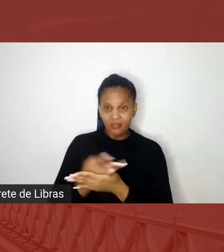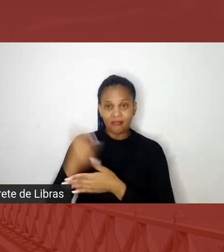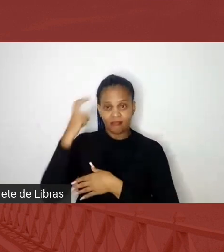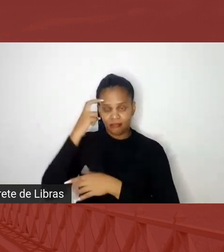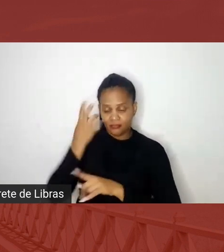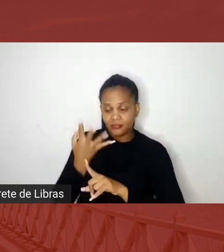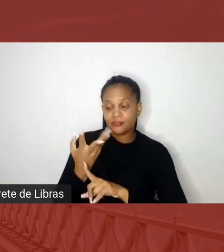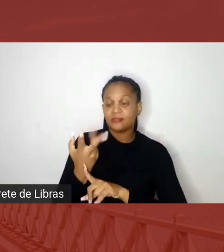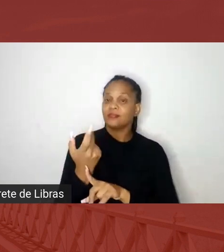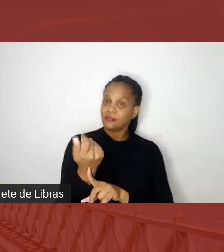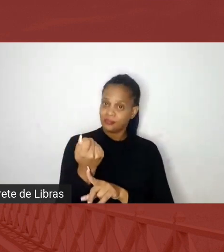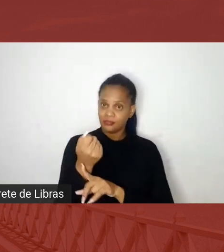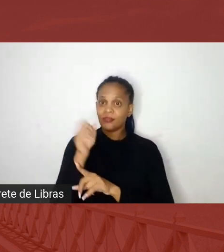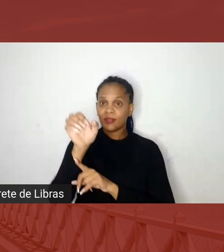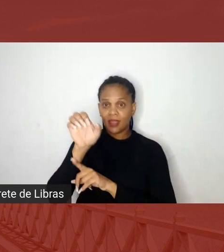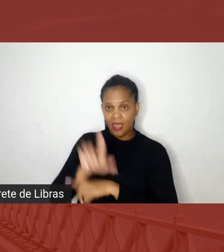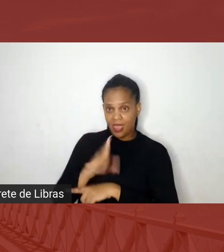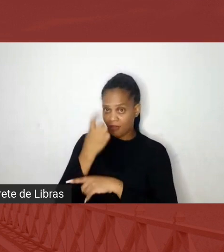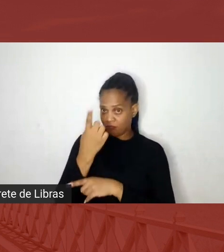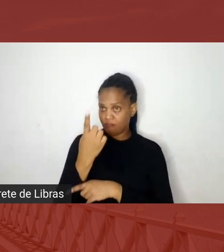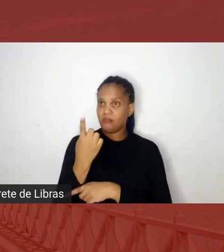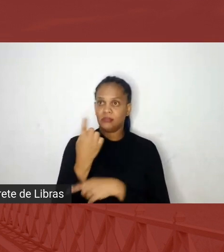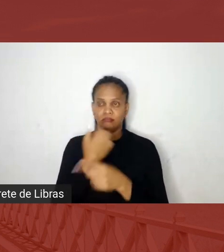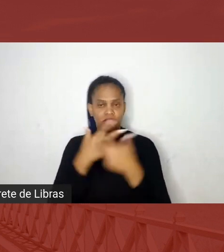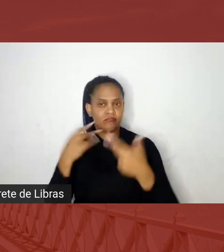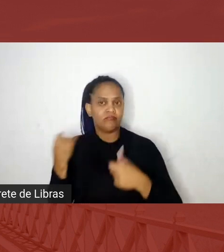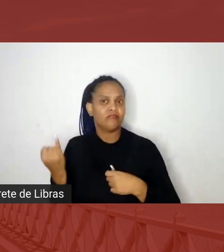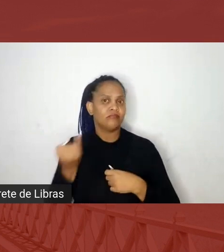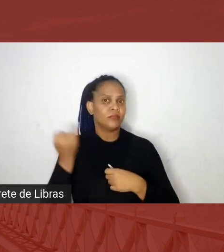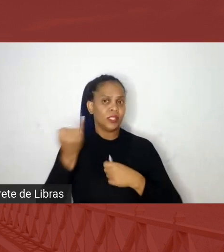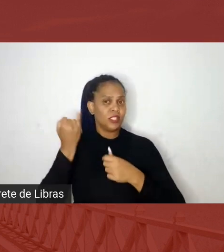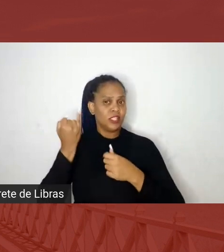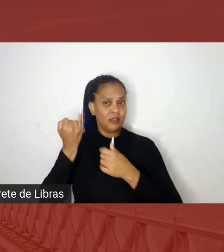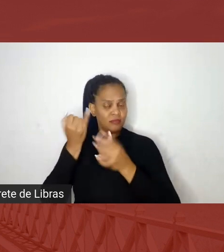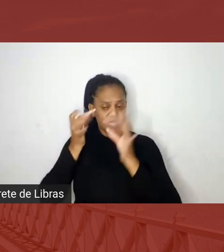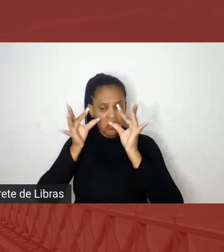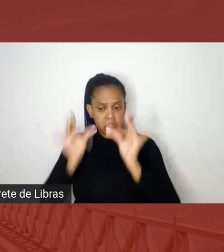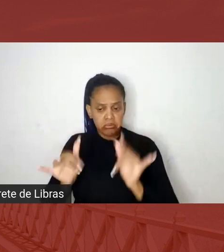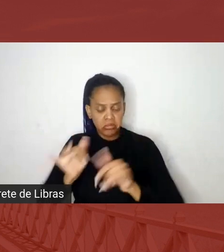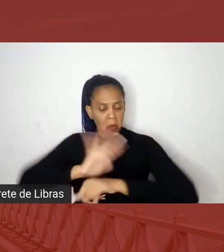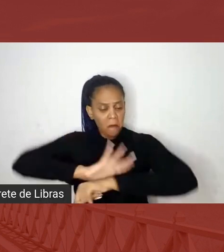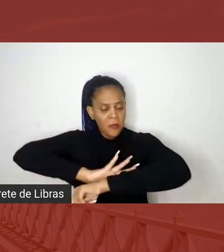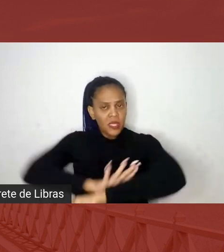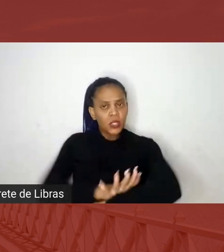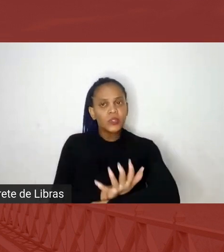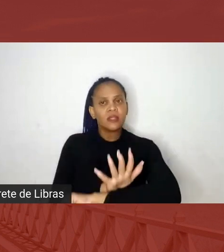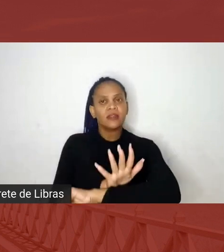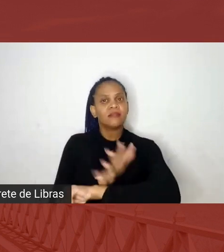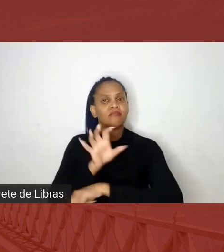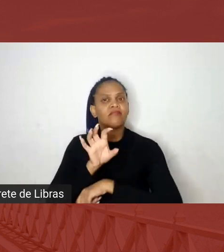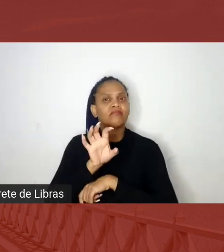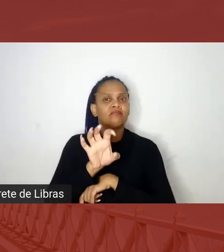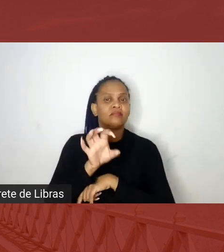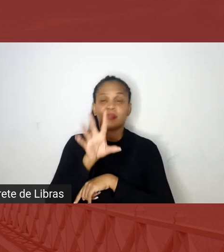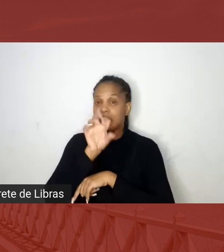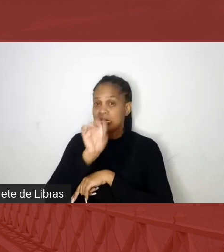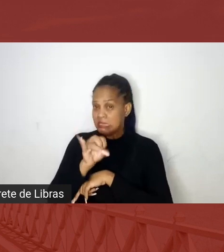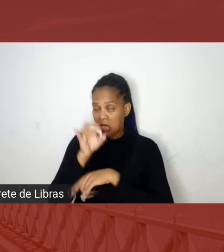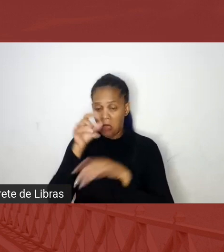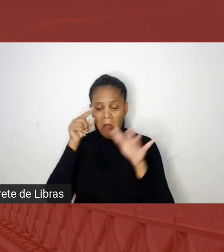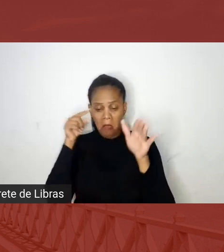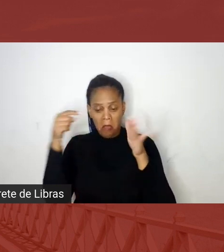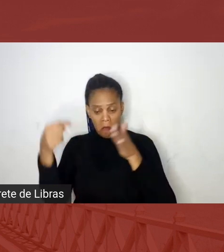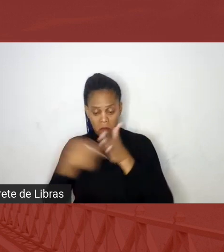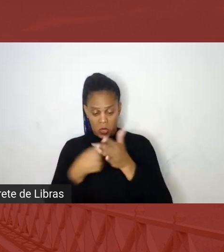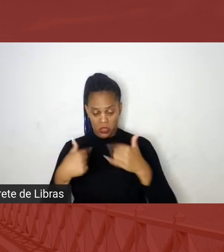forma de, uma das formas, que a gente pode acabar com o preconceito, isso, porque, por exemplo, se eu perguntar pra mim, por que que eu